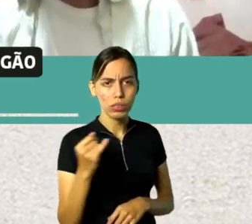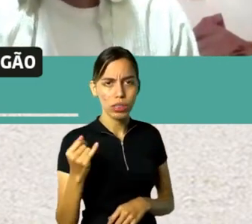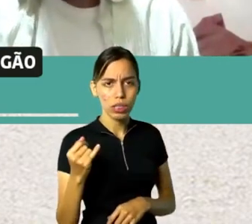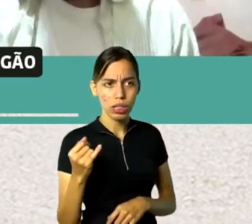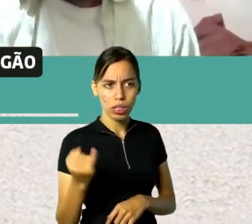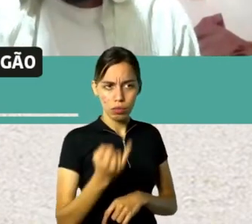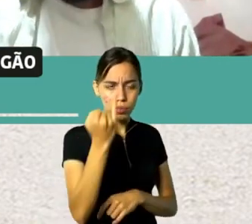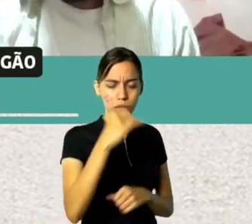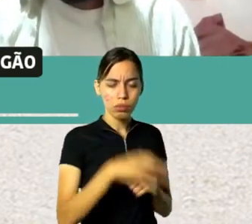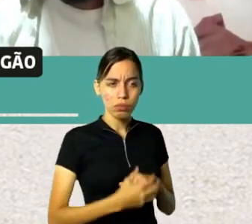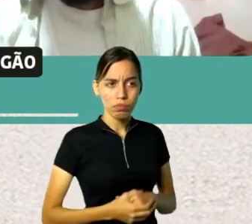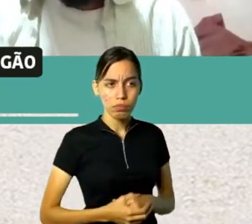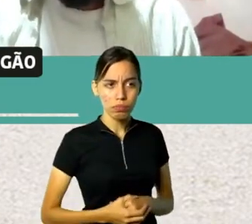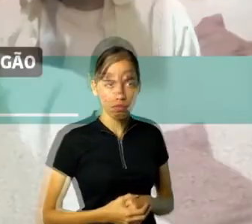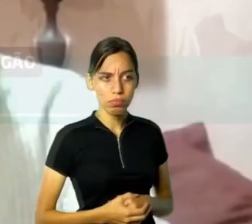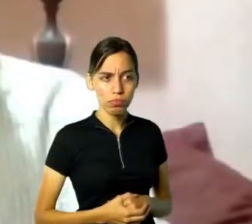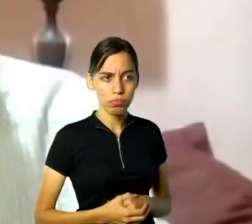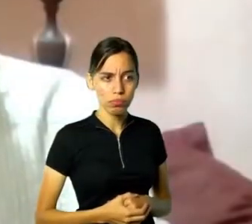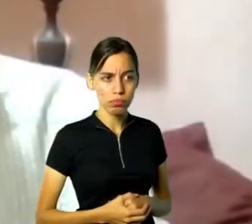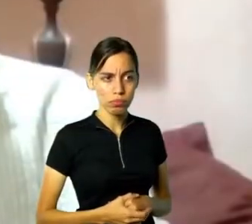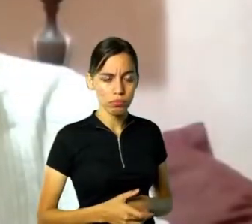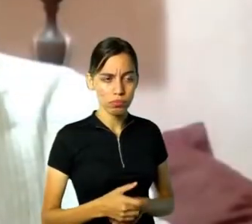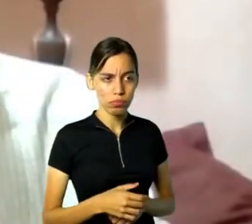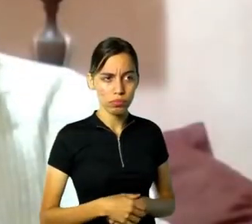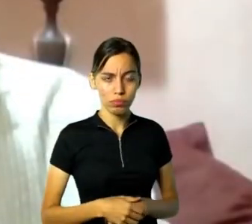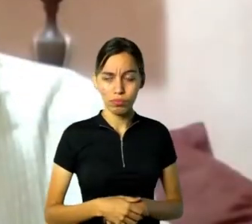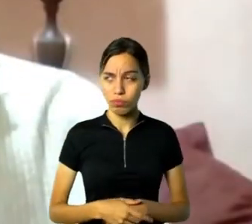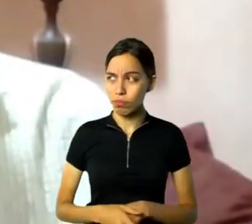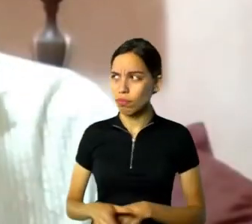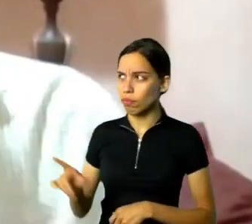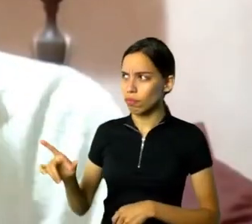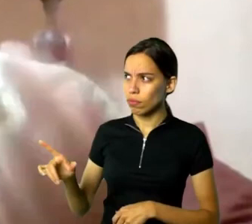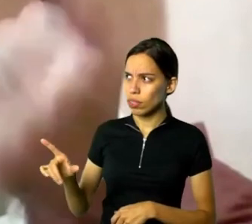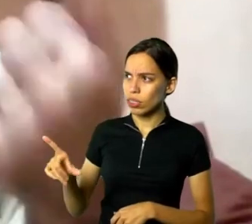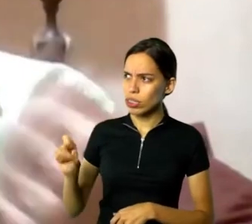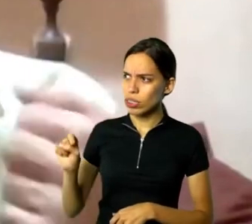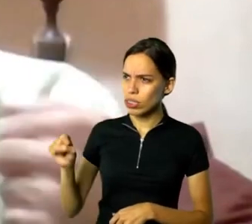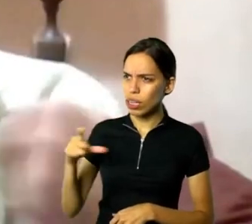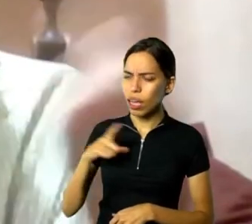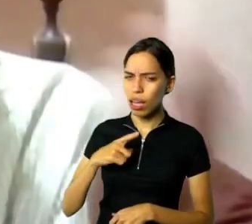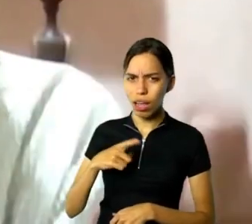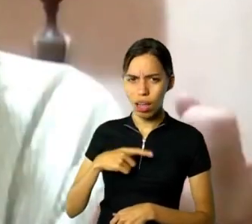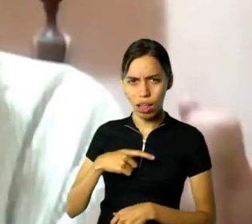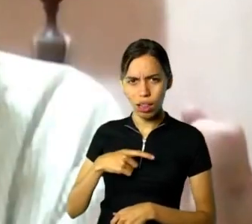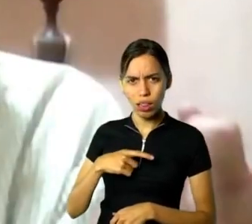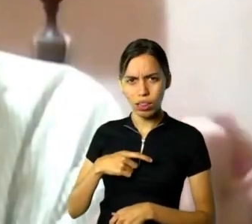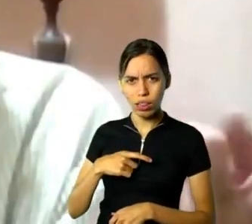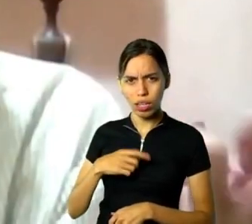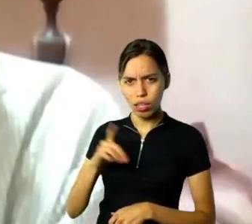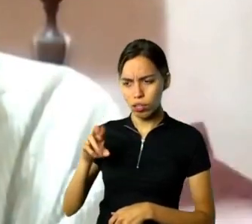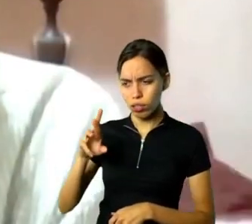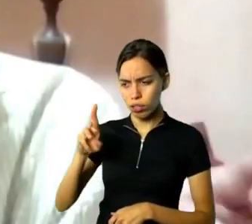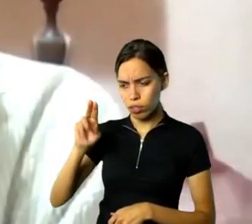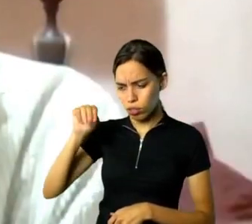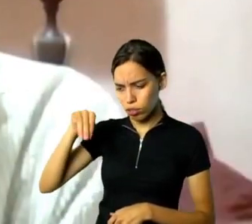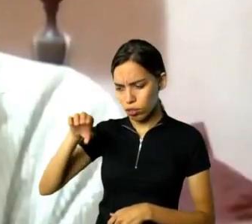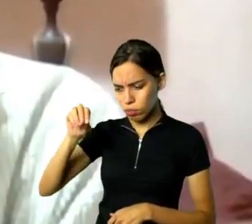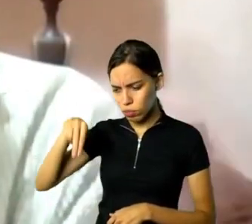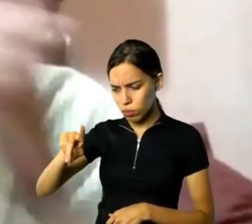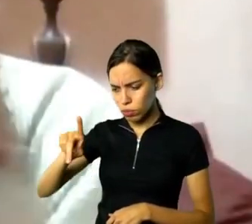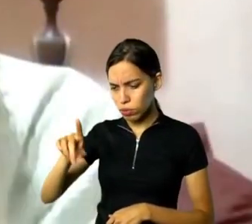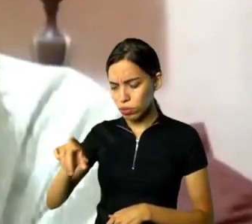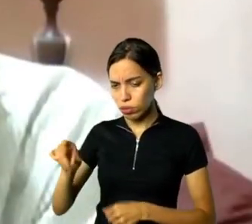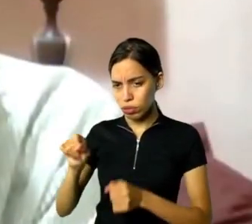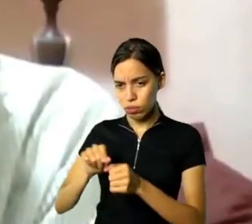sim. Inclusive o Drummond fez um poema sobre as fotos do Brás, quando o Altamir mostrou essas fotos para ele, ele chegou a mostrar